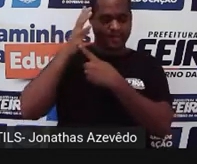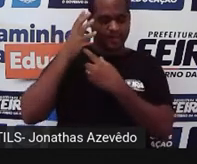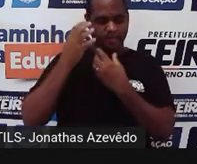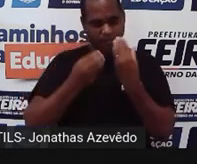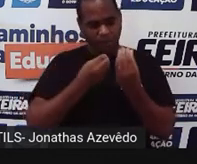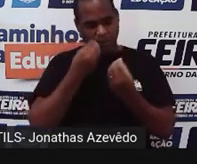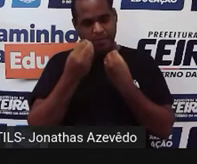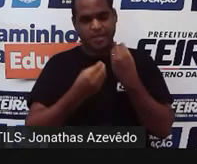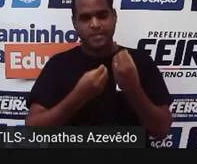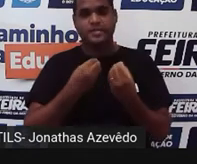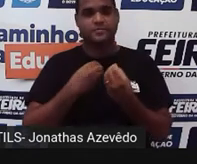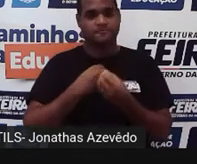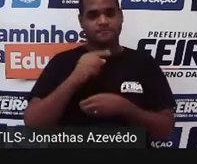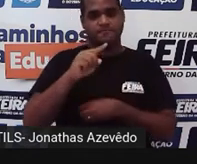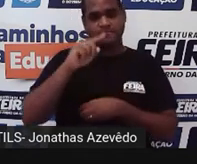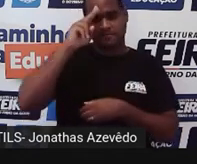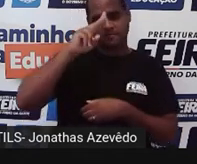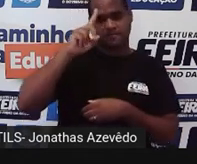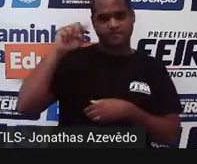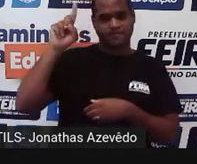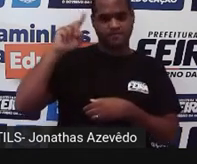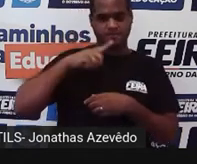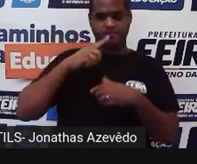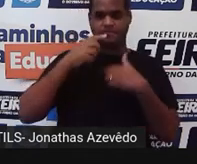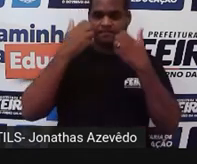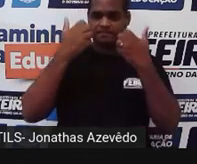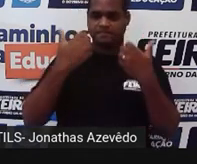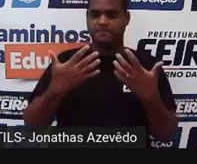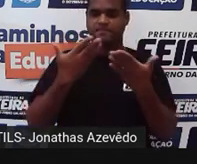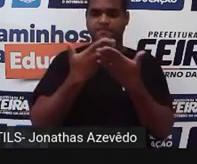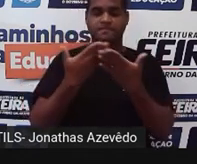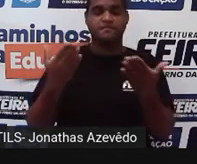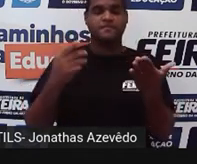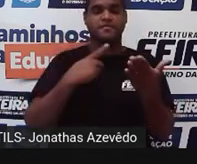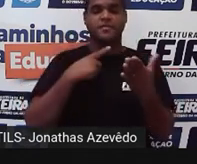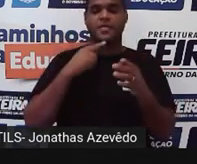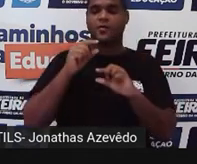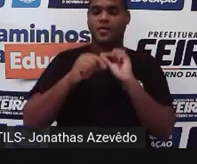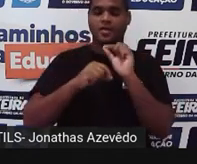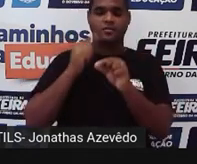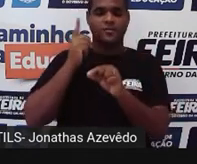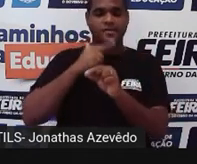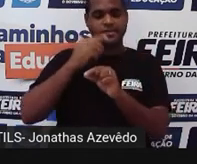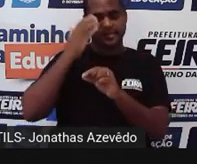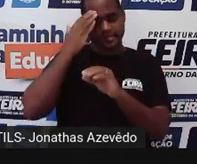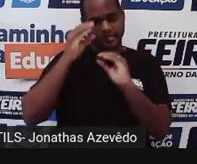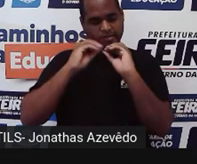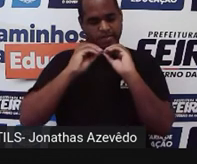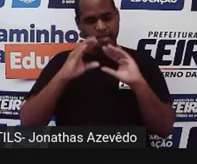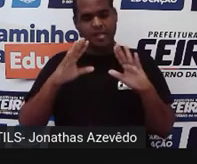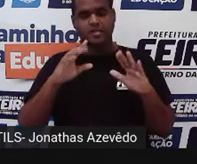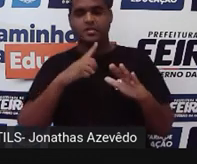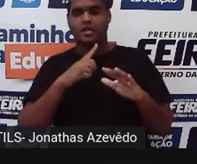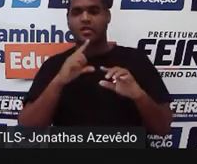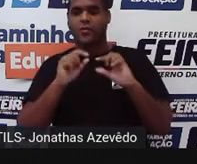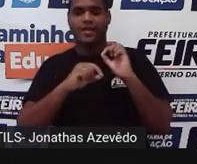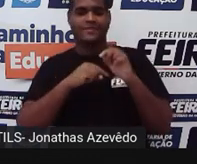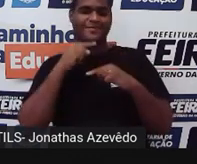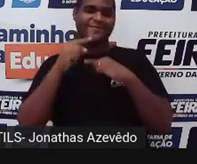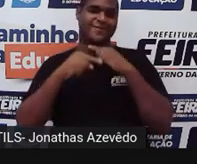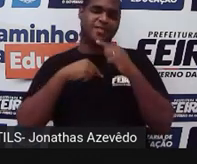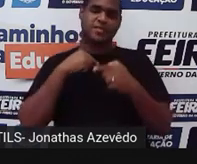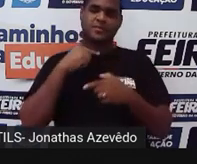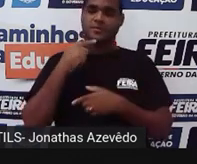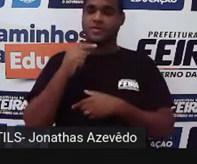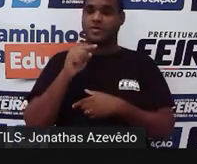E essas lembranças vão dizer para você onde é que você conseguiu entender, onde é que ainda ficou dúvida,